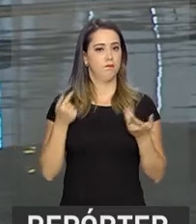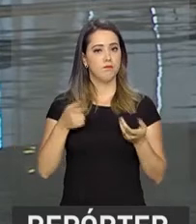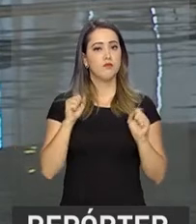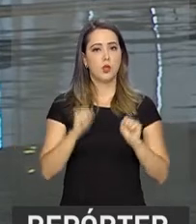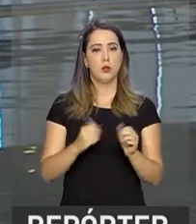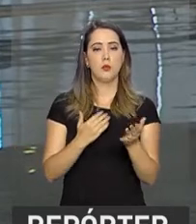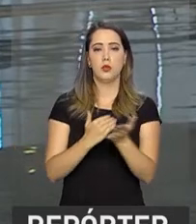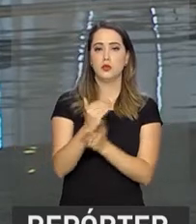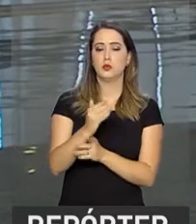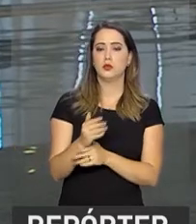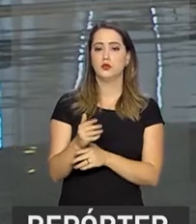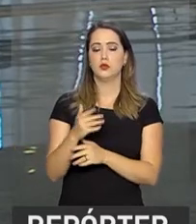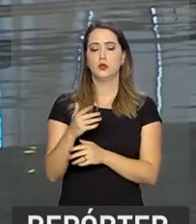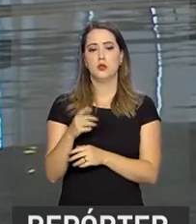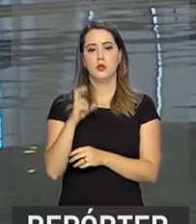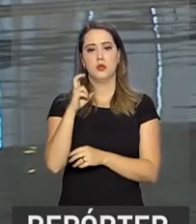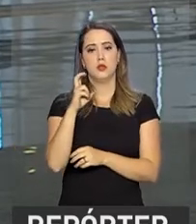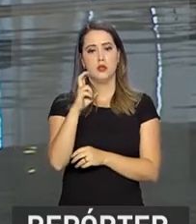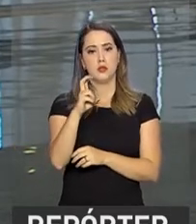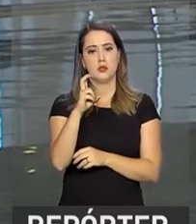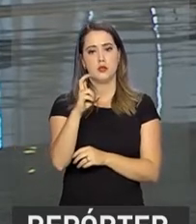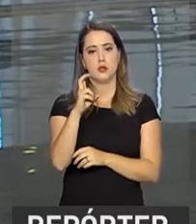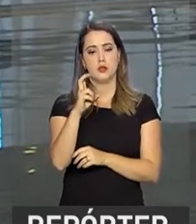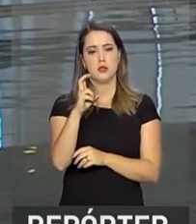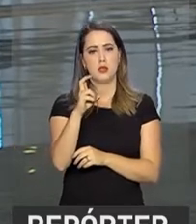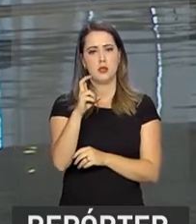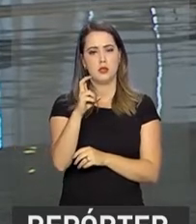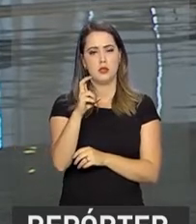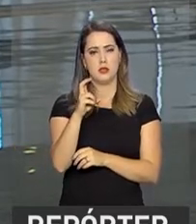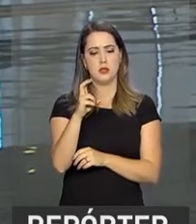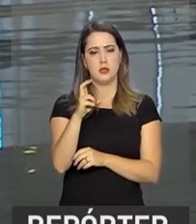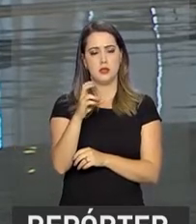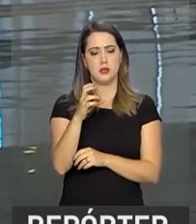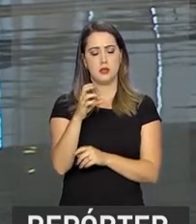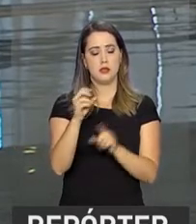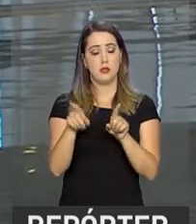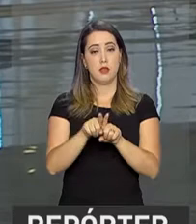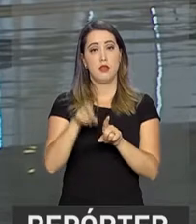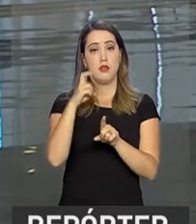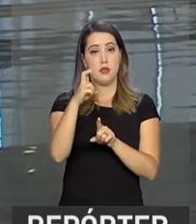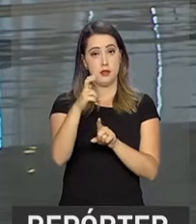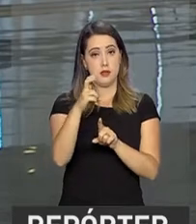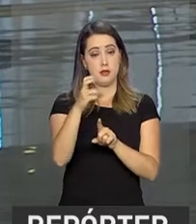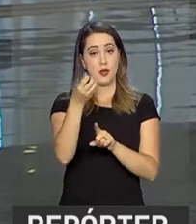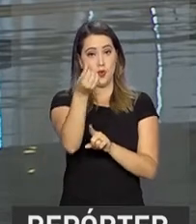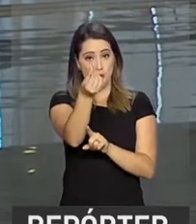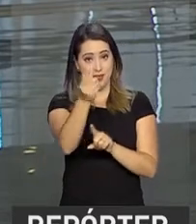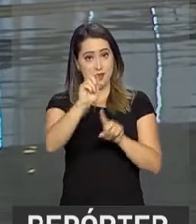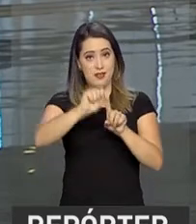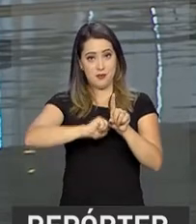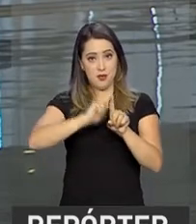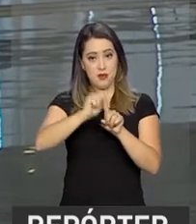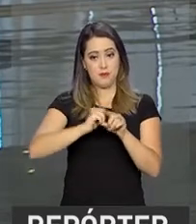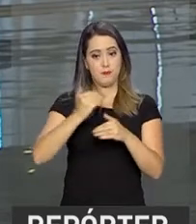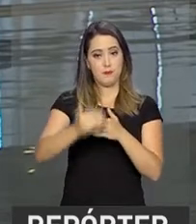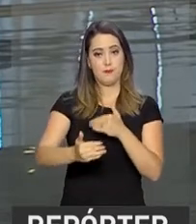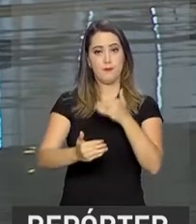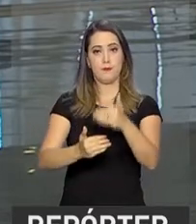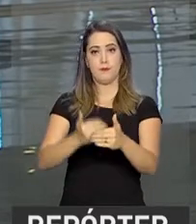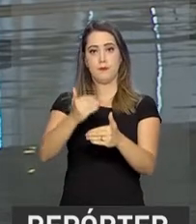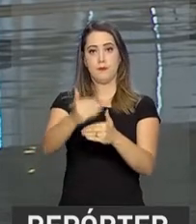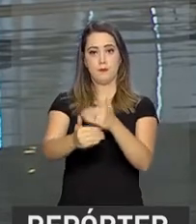prática nos próximos cinco semestres até 2020. O embaixador Paulo Estivalê de Mesquita,